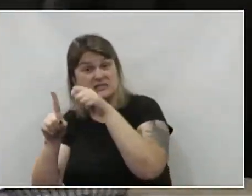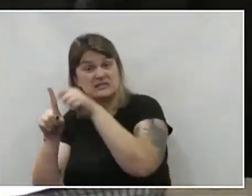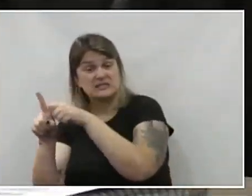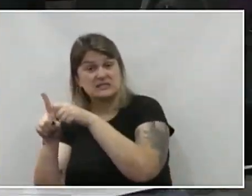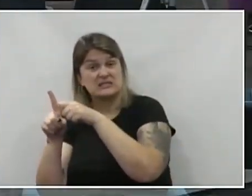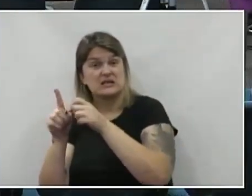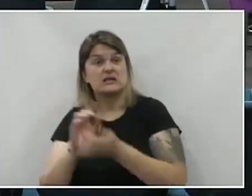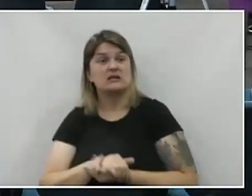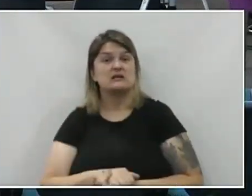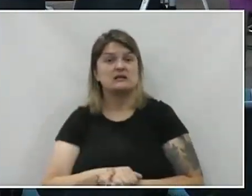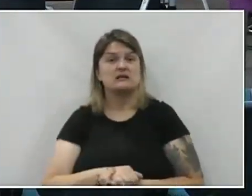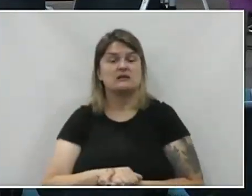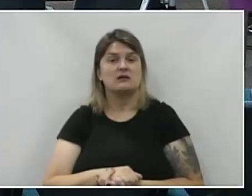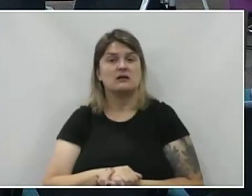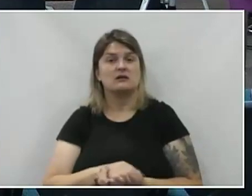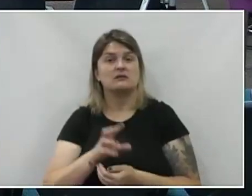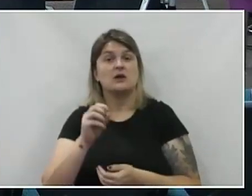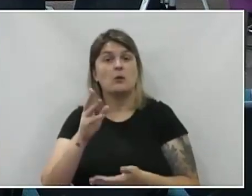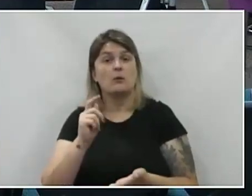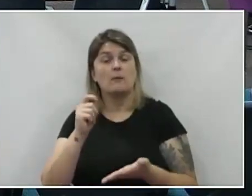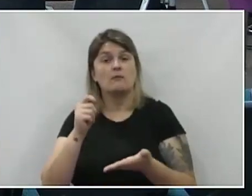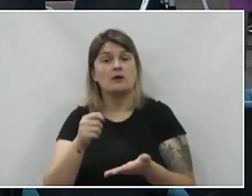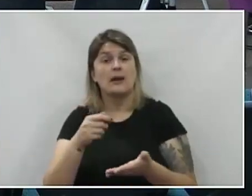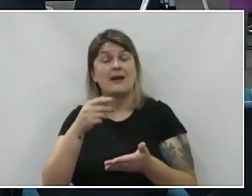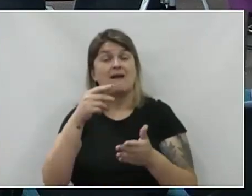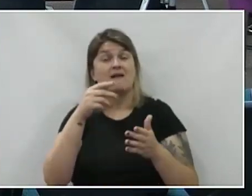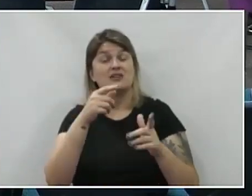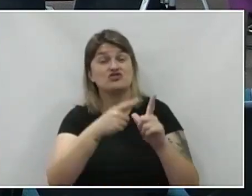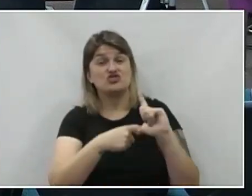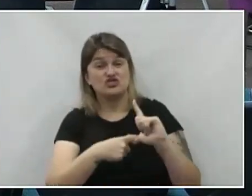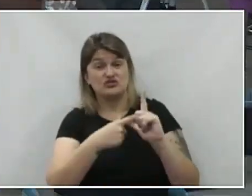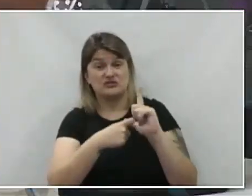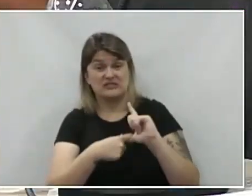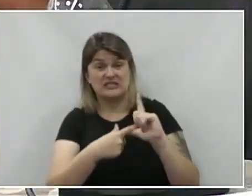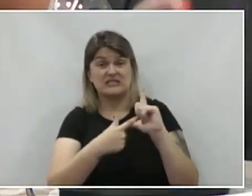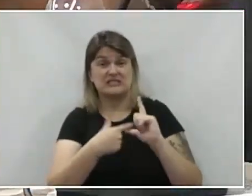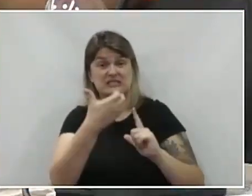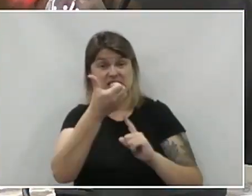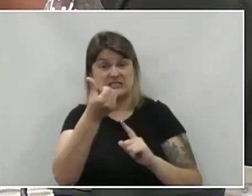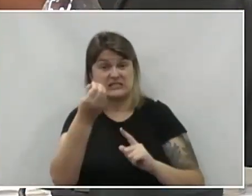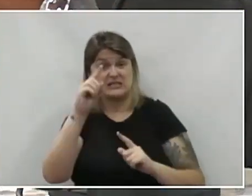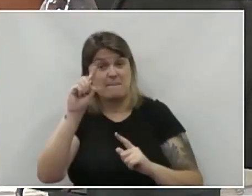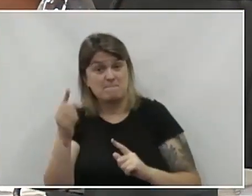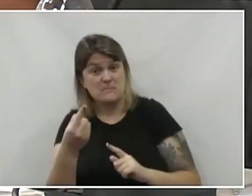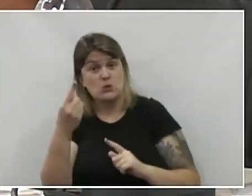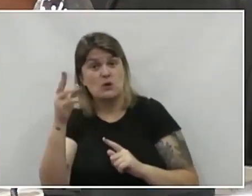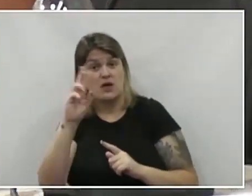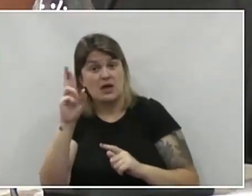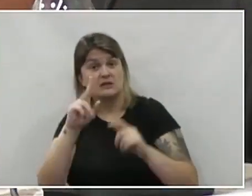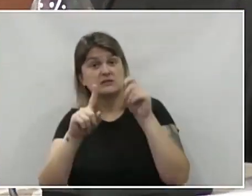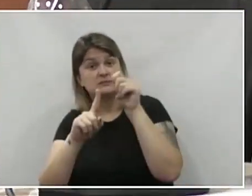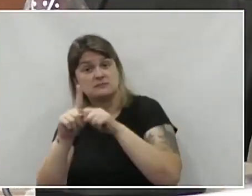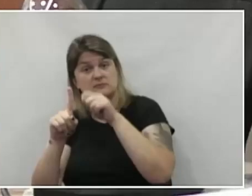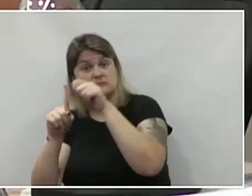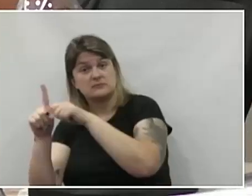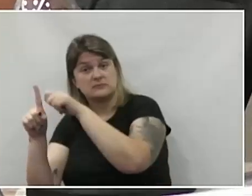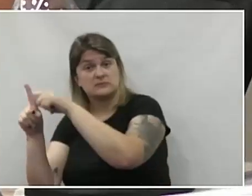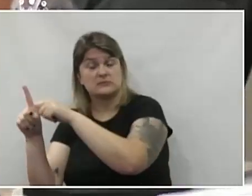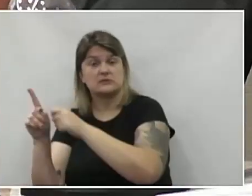vereador, de prejuízo. Prejuízo, diz o que está dando. Prejuízo de 60 mil por mês.